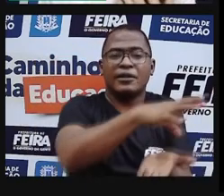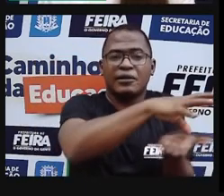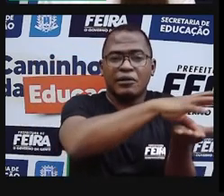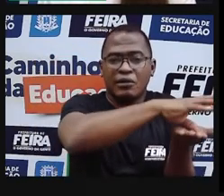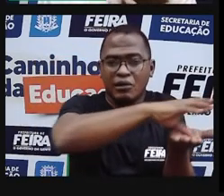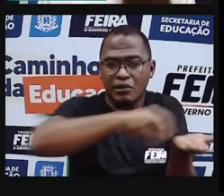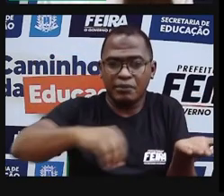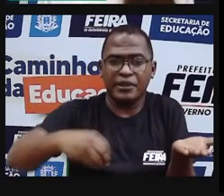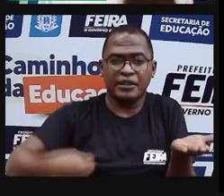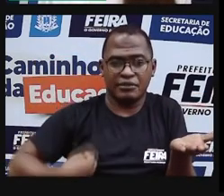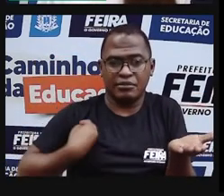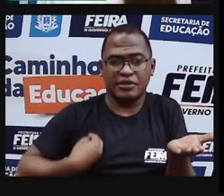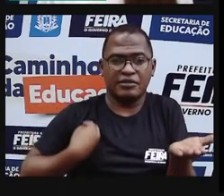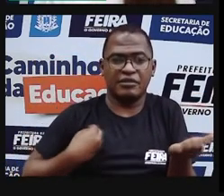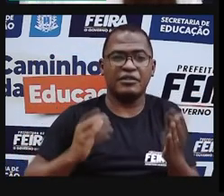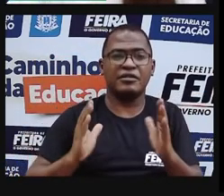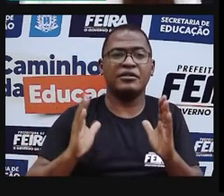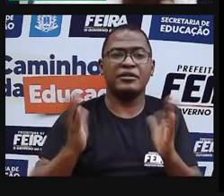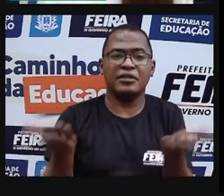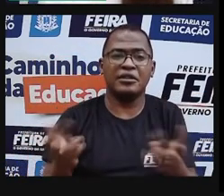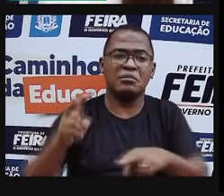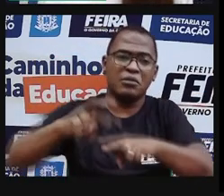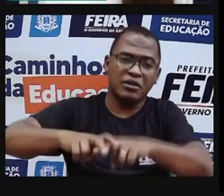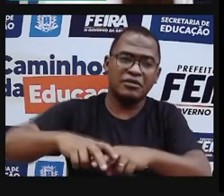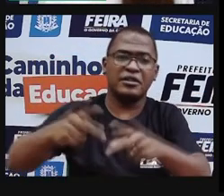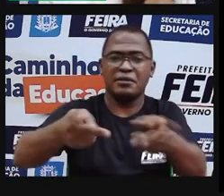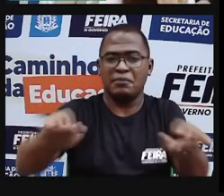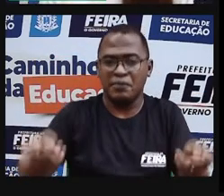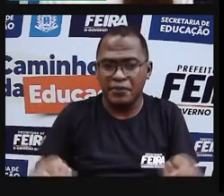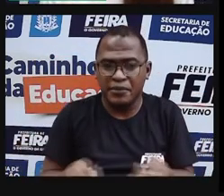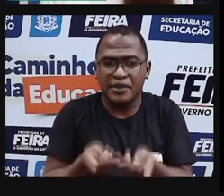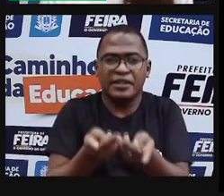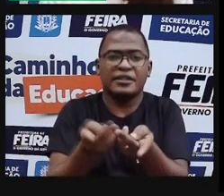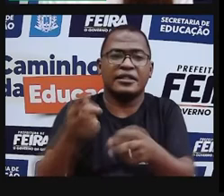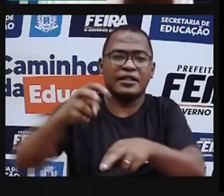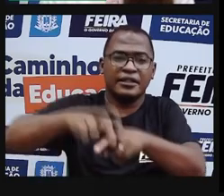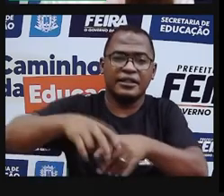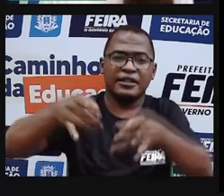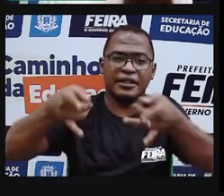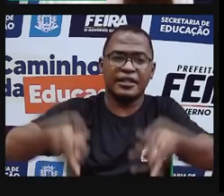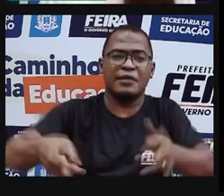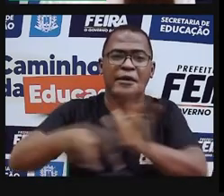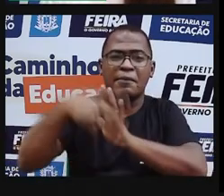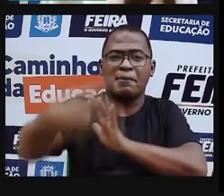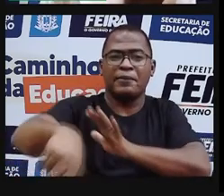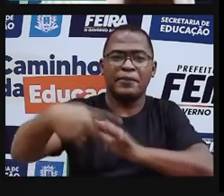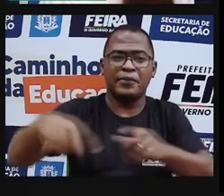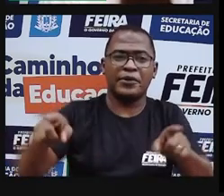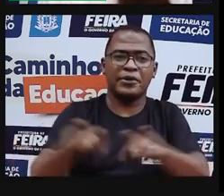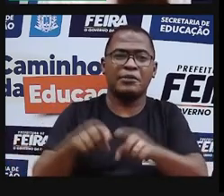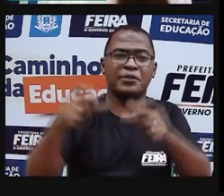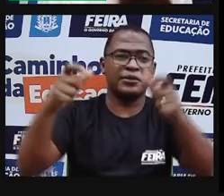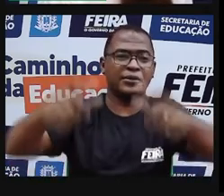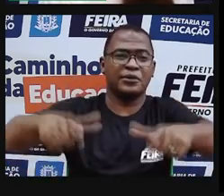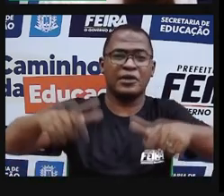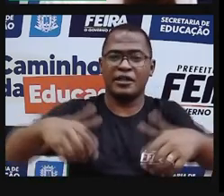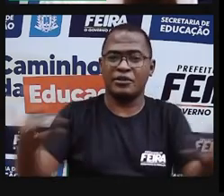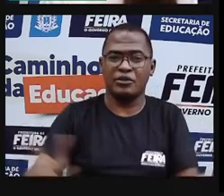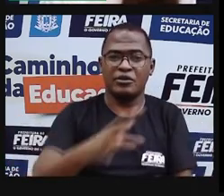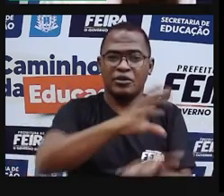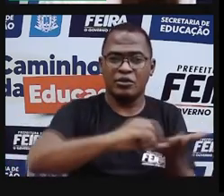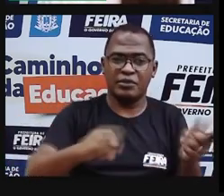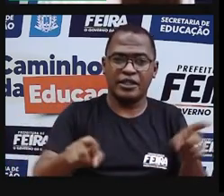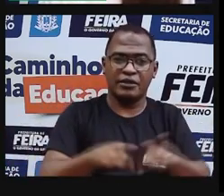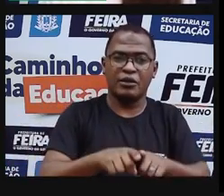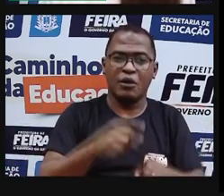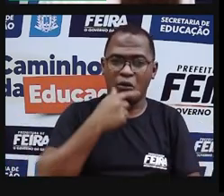sendo exposta, sendo ampliada por esse artista incrível que é nosso, nordestino, Jota